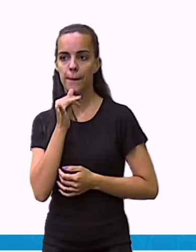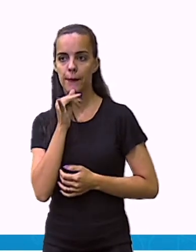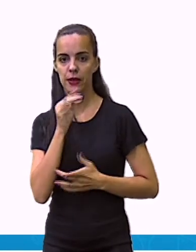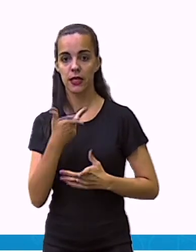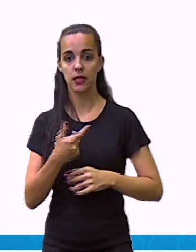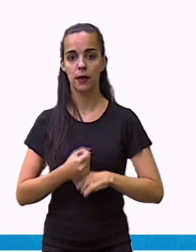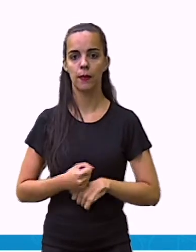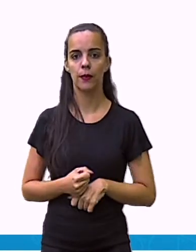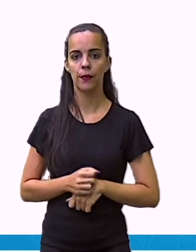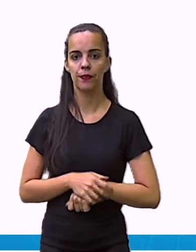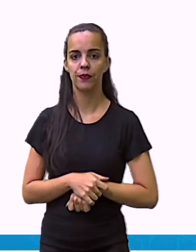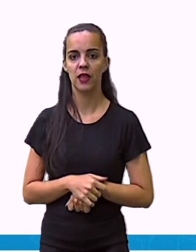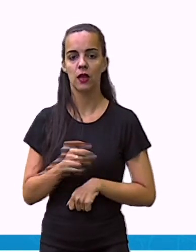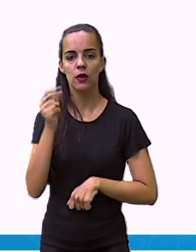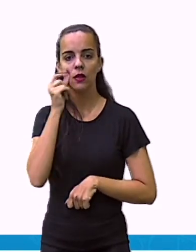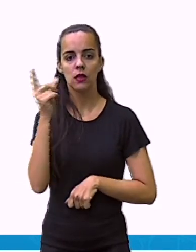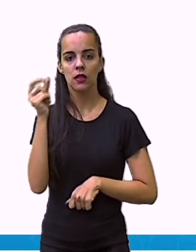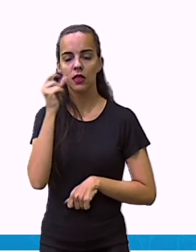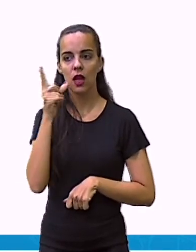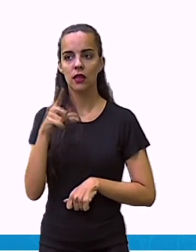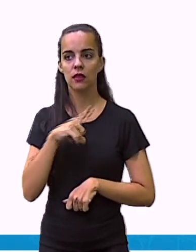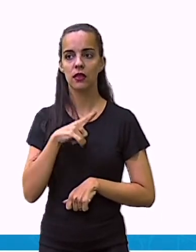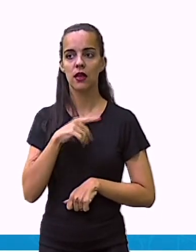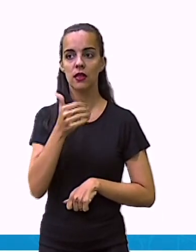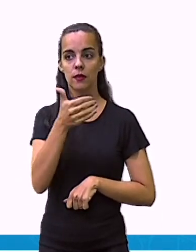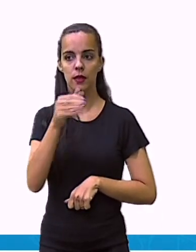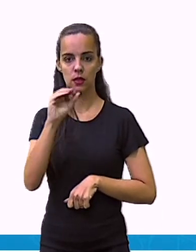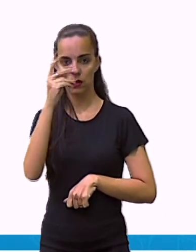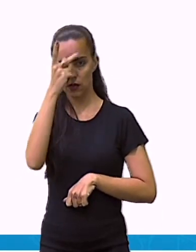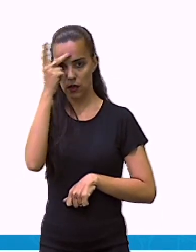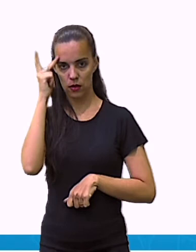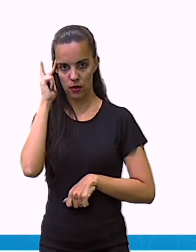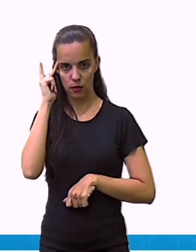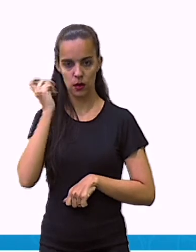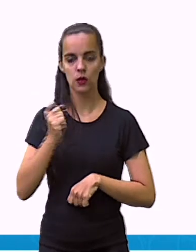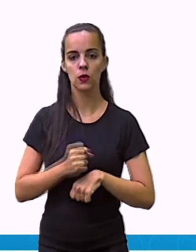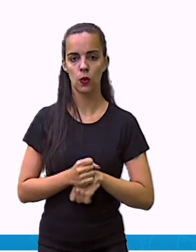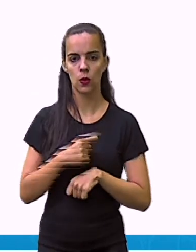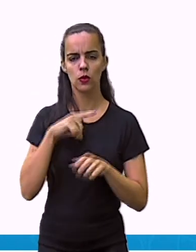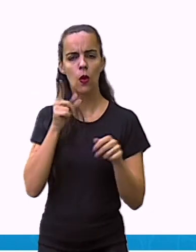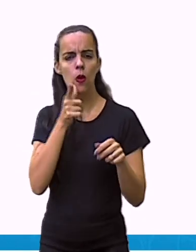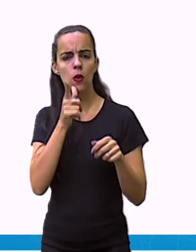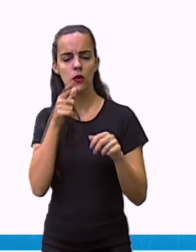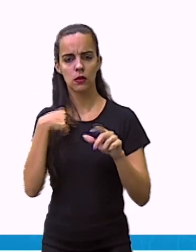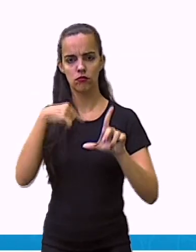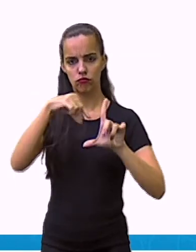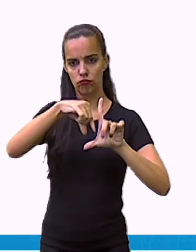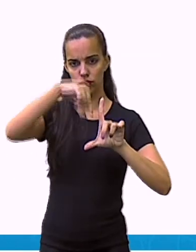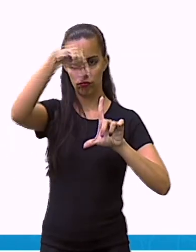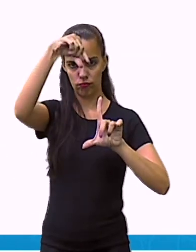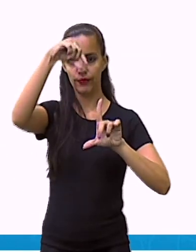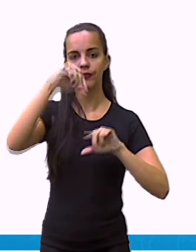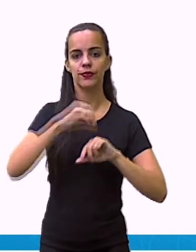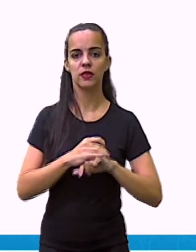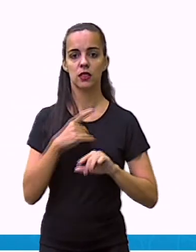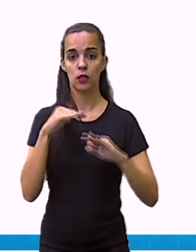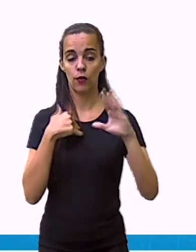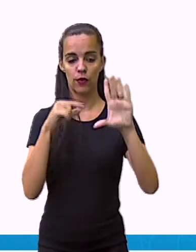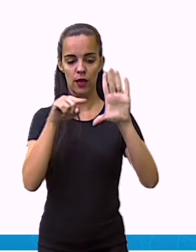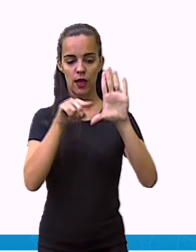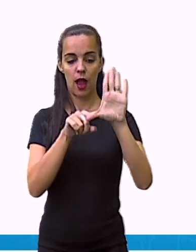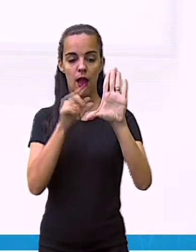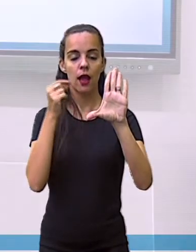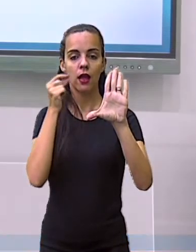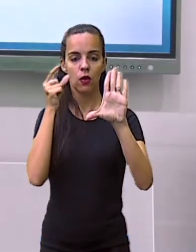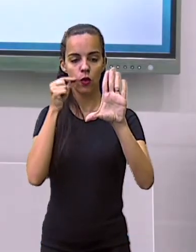colunas. O gato foram 10 pessoas. Então, significa que eu só posso ir até